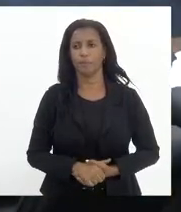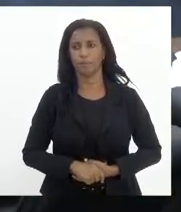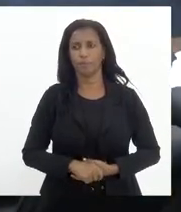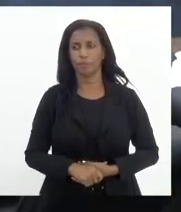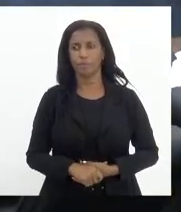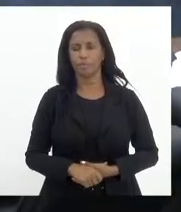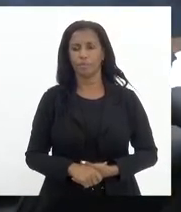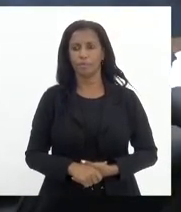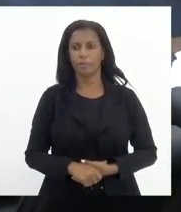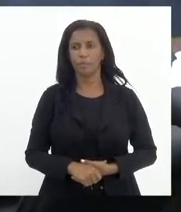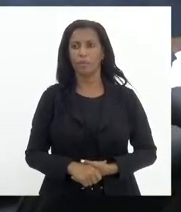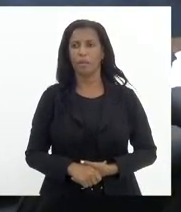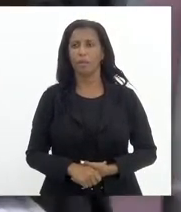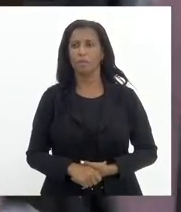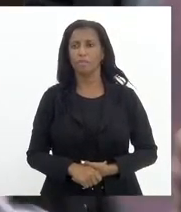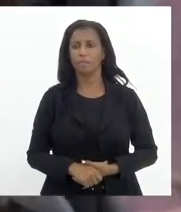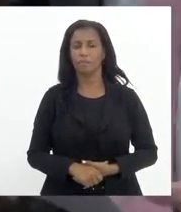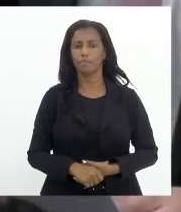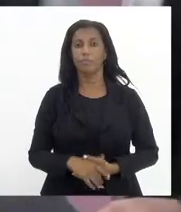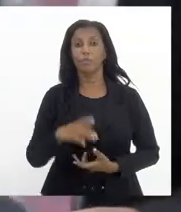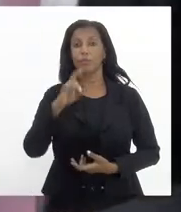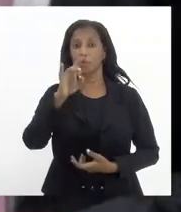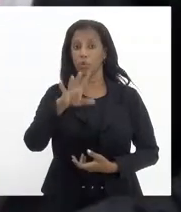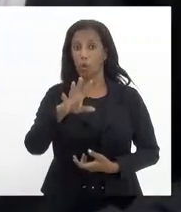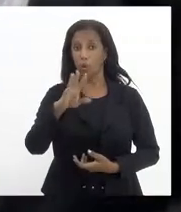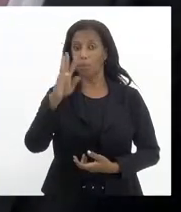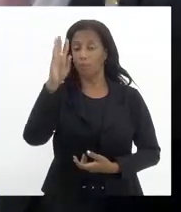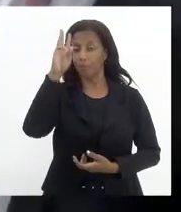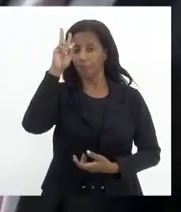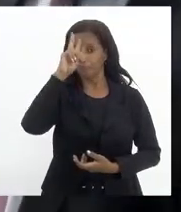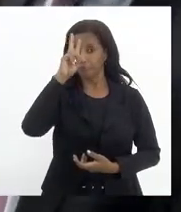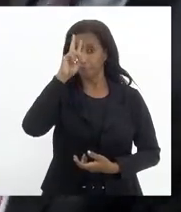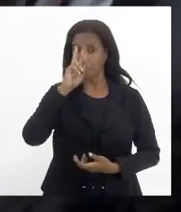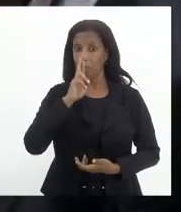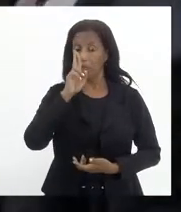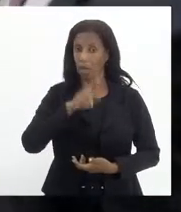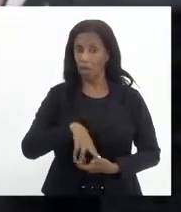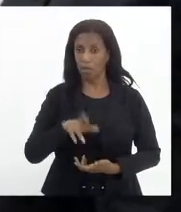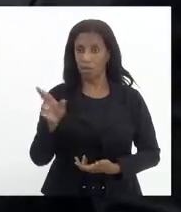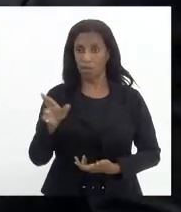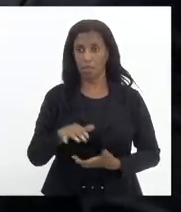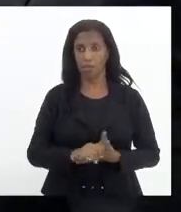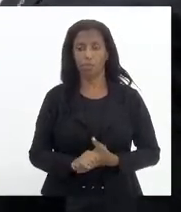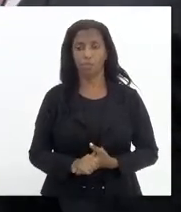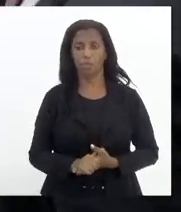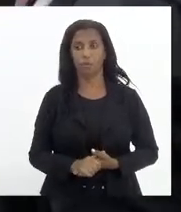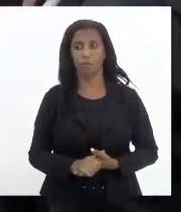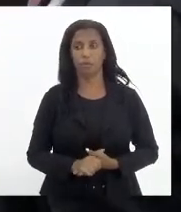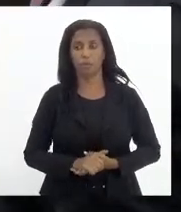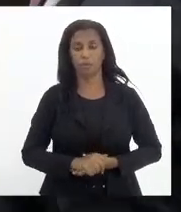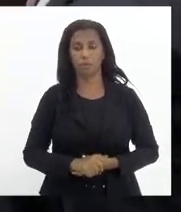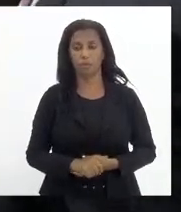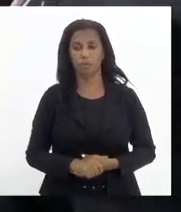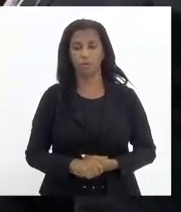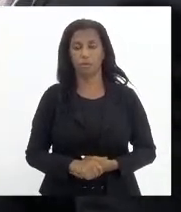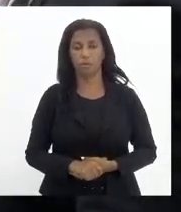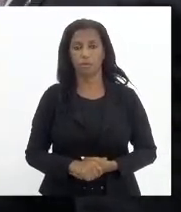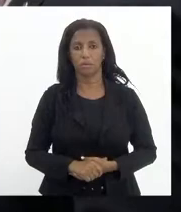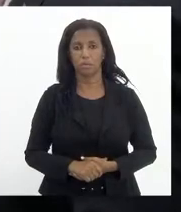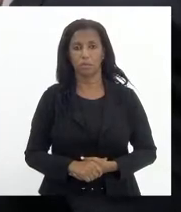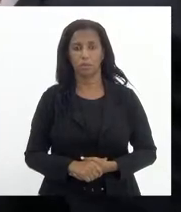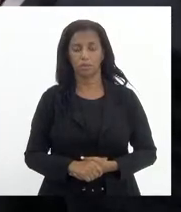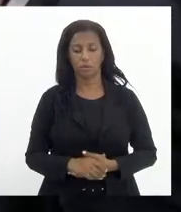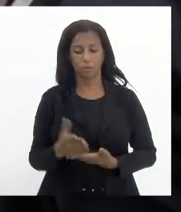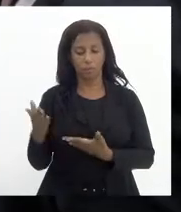Pela ordem. Eu queria rememorar a questão e dar razão à questão